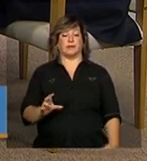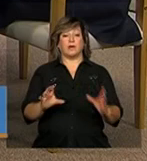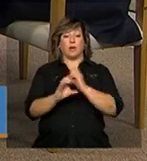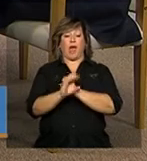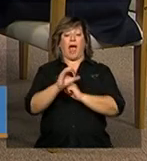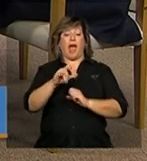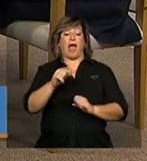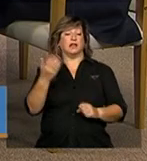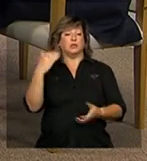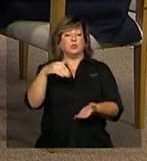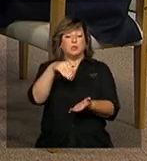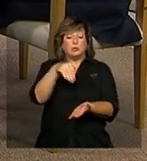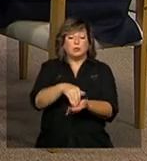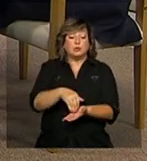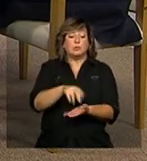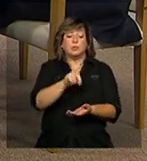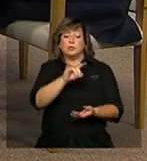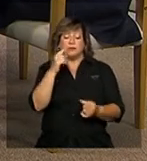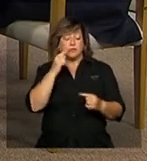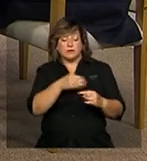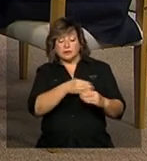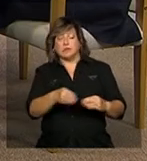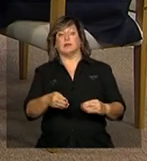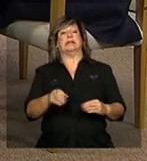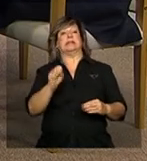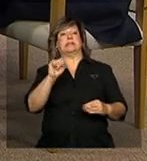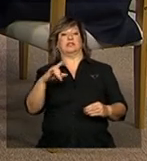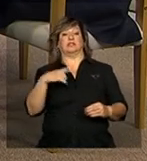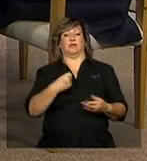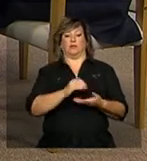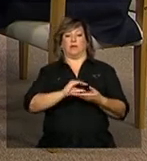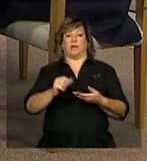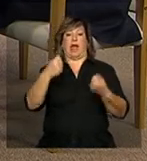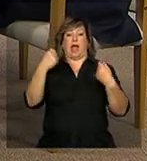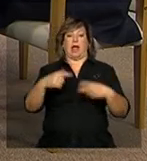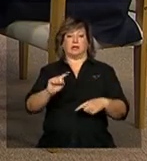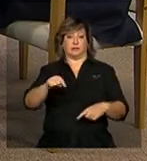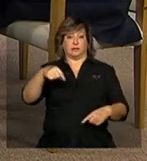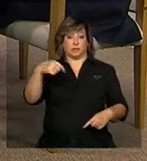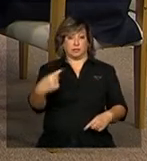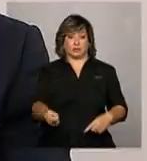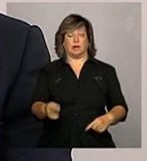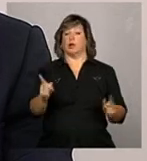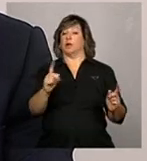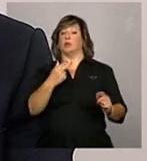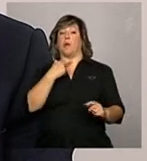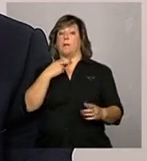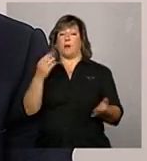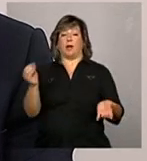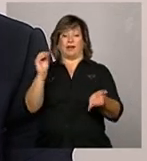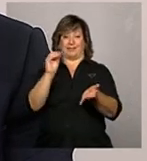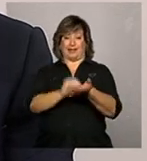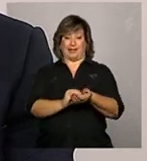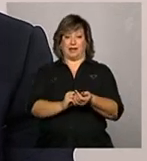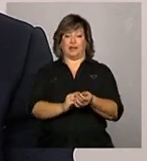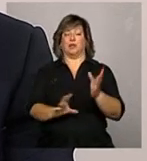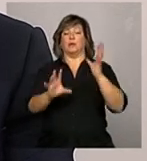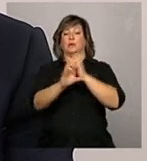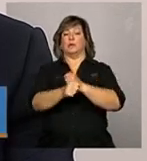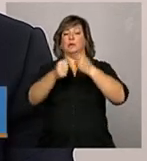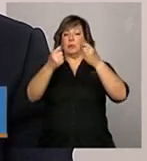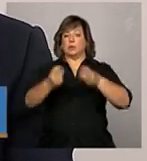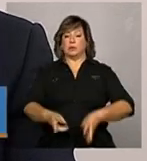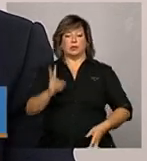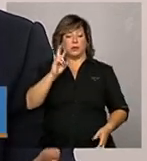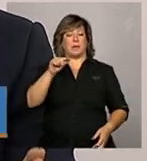havido empenho para gastos posteriores eles não deverão entrar na prestação de contas deste ano o que vai